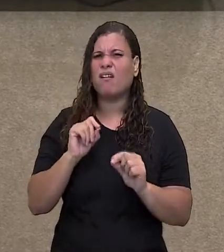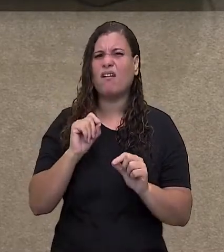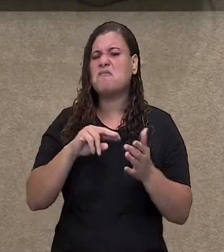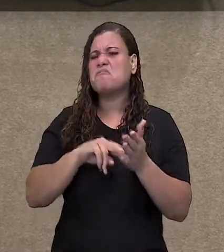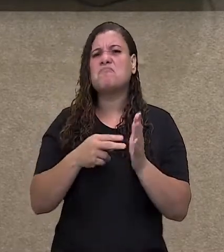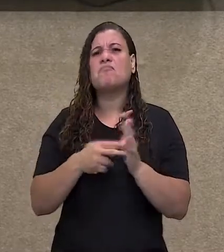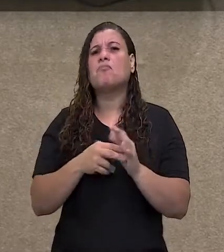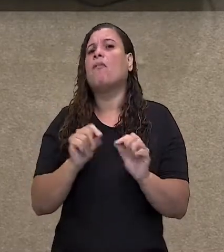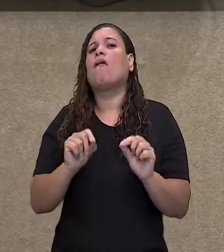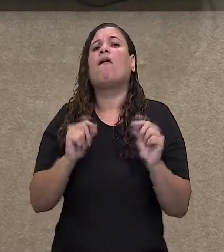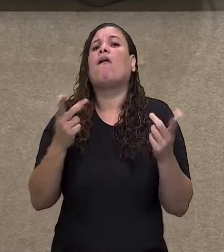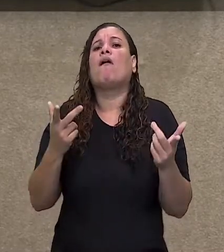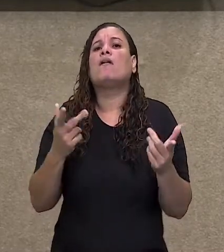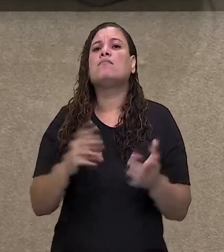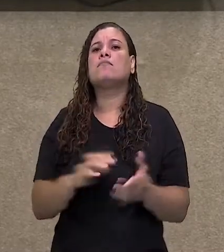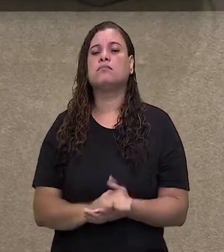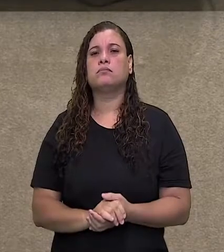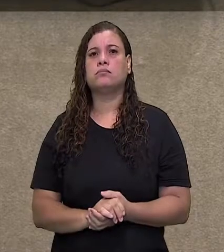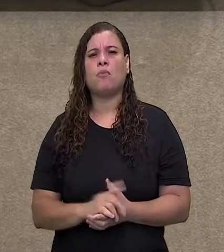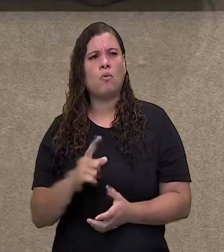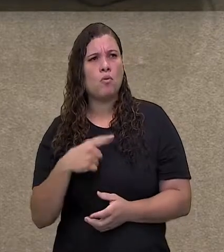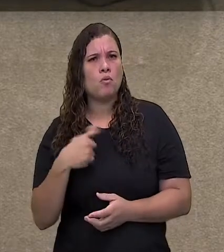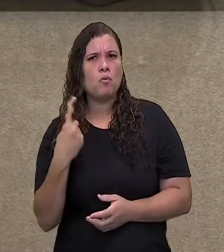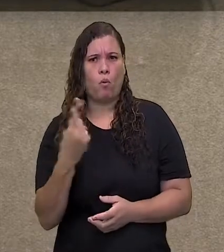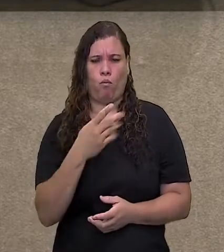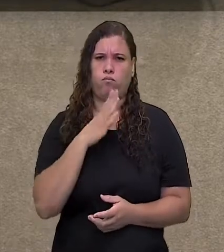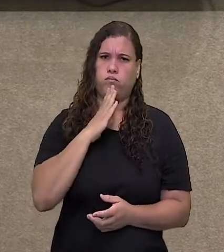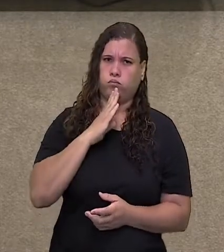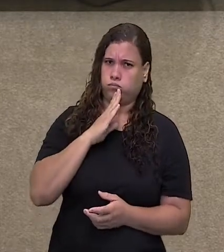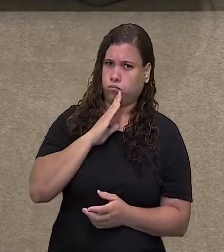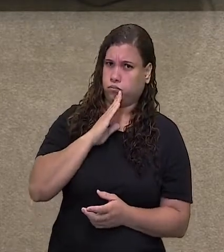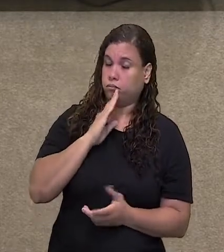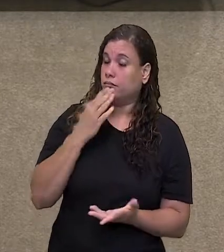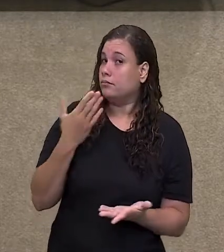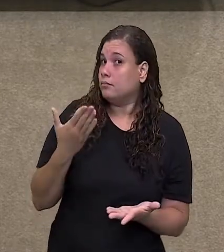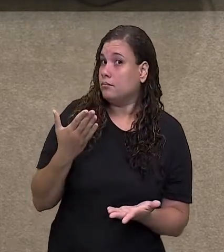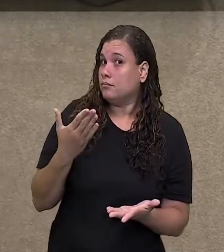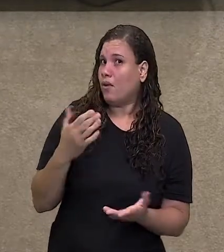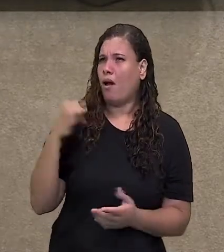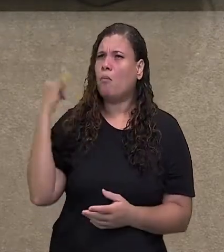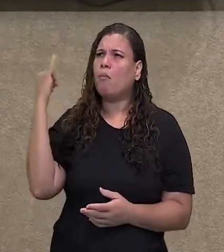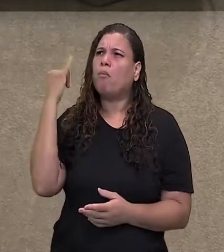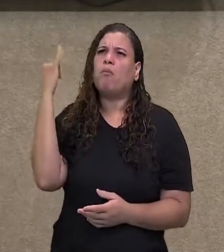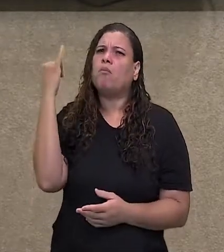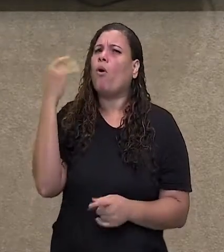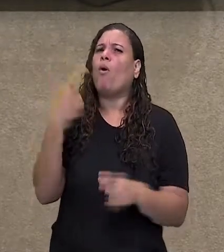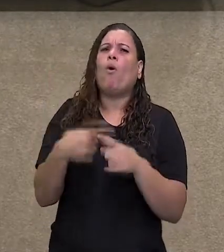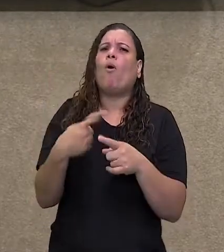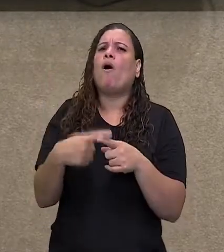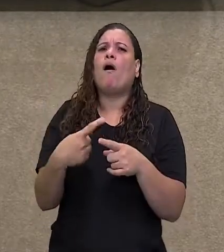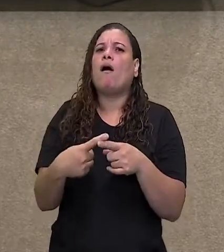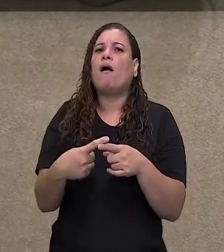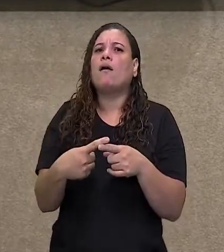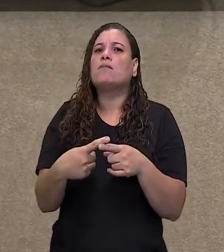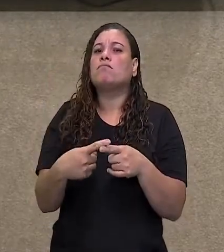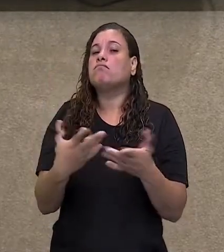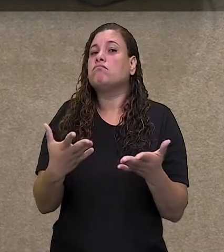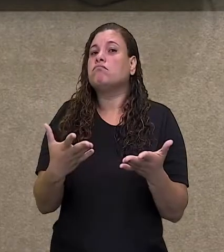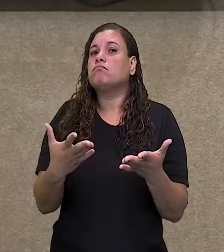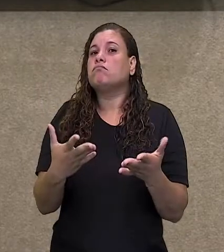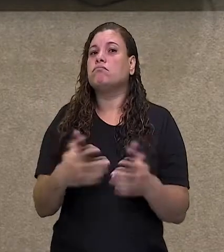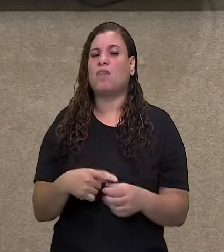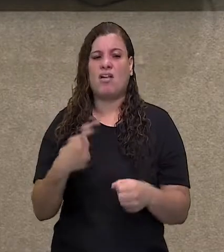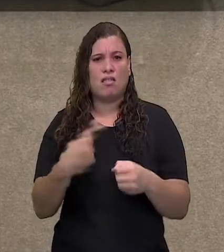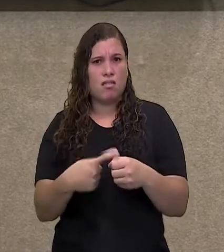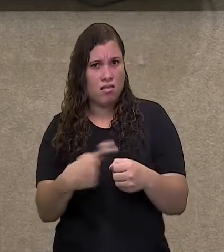por que a gente fala sobre patrimônio histórico e principalmente qual que é a importância dos patrimônios históricos da